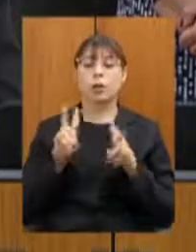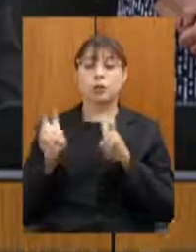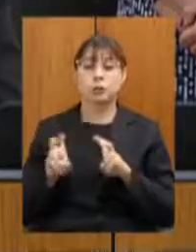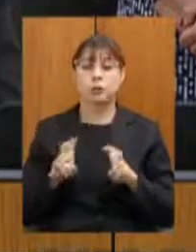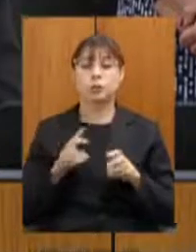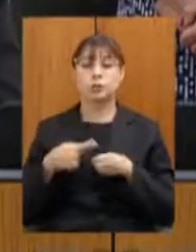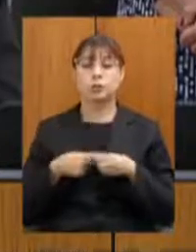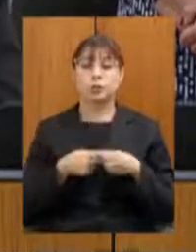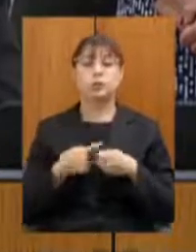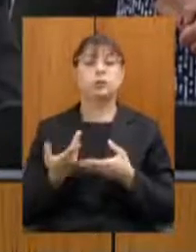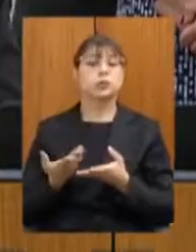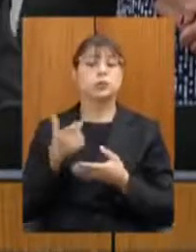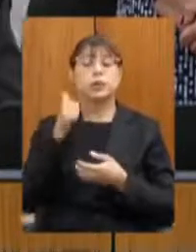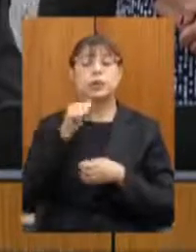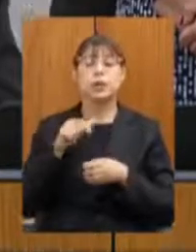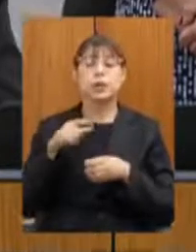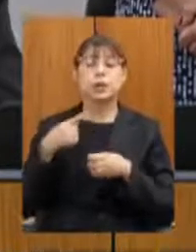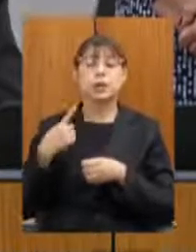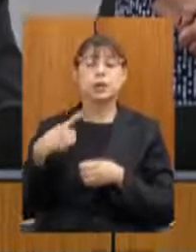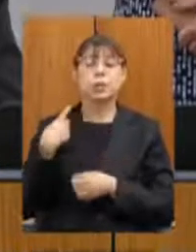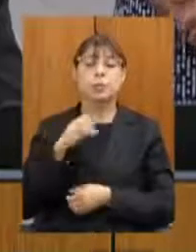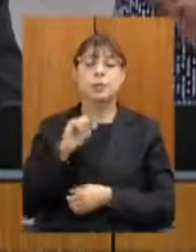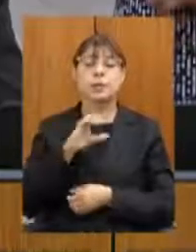vota deputado Celise la viola